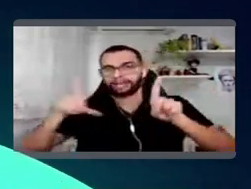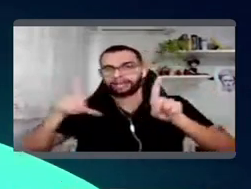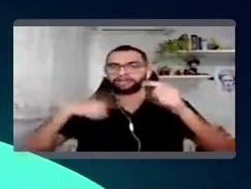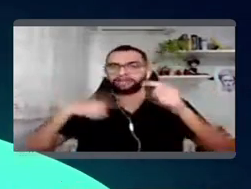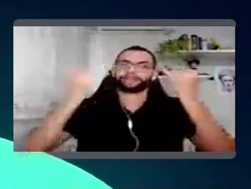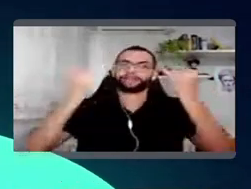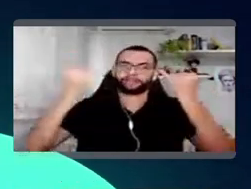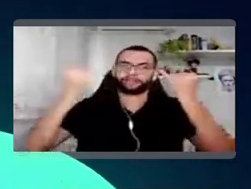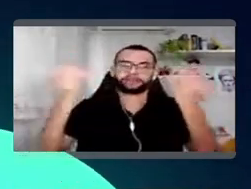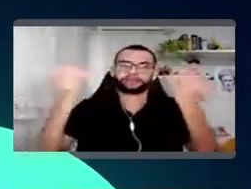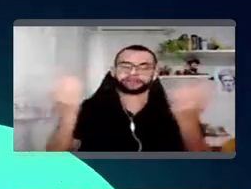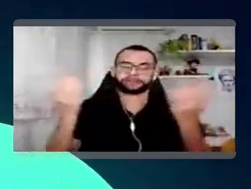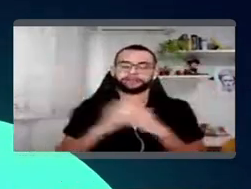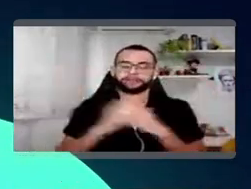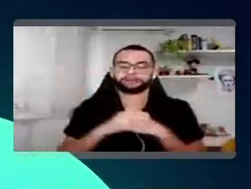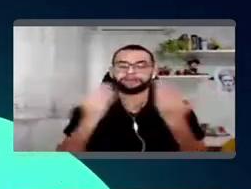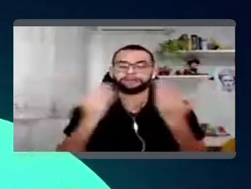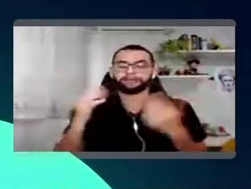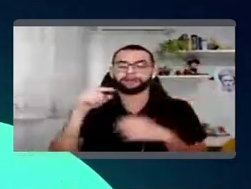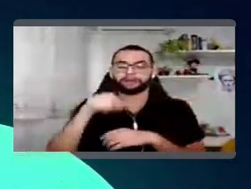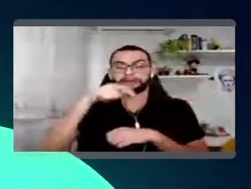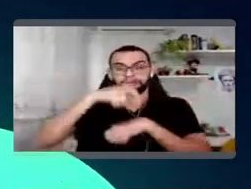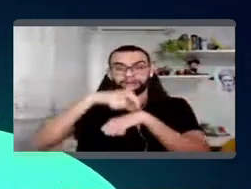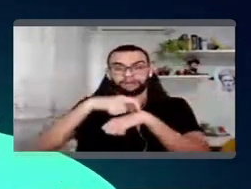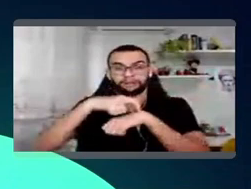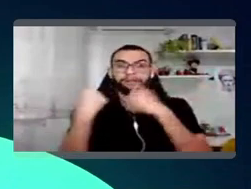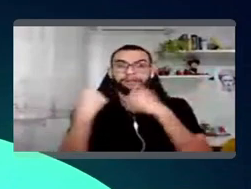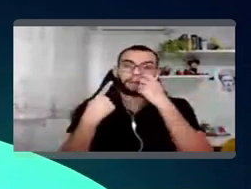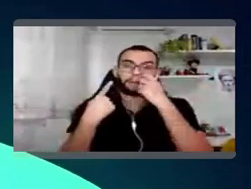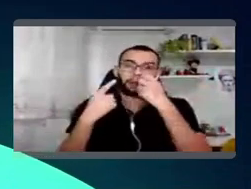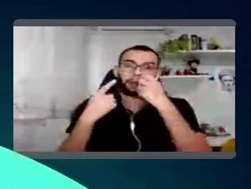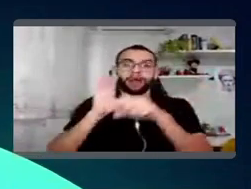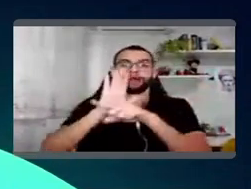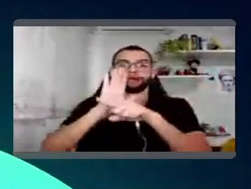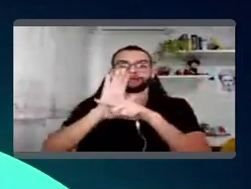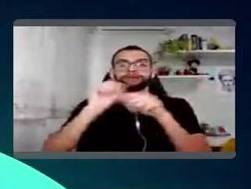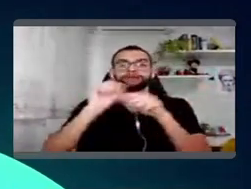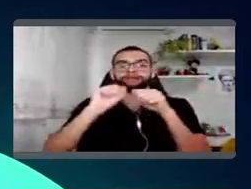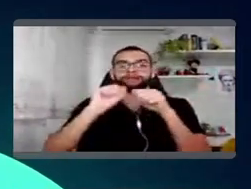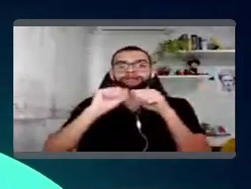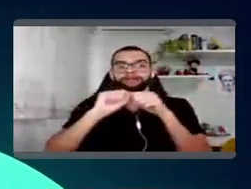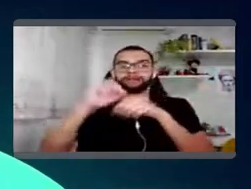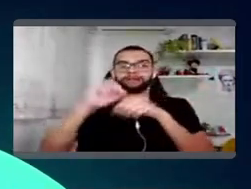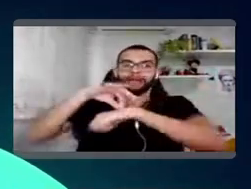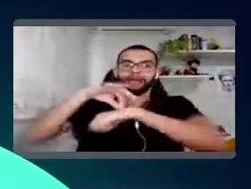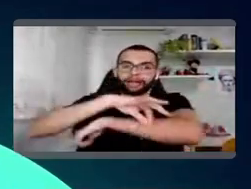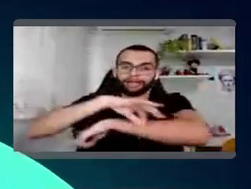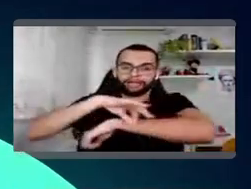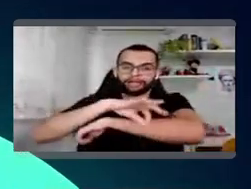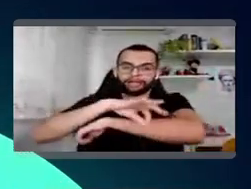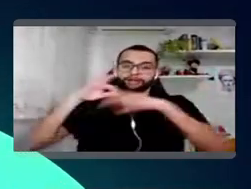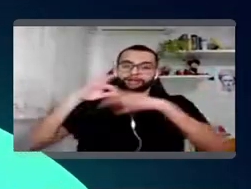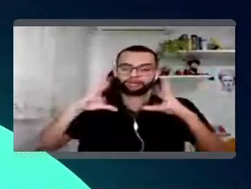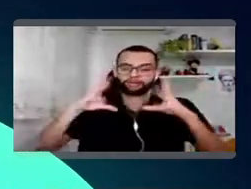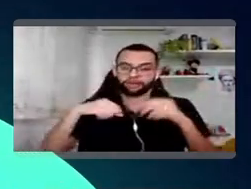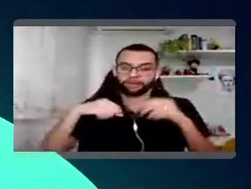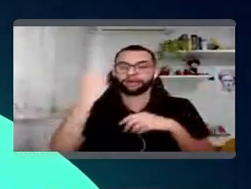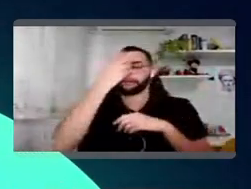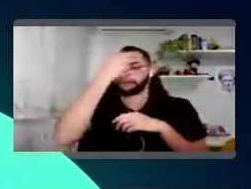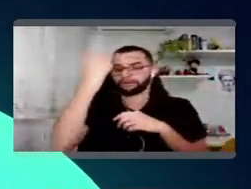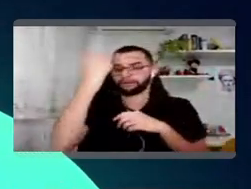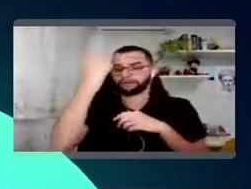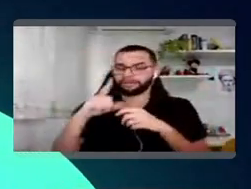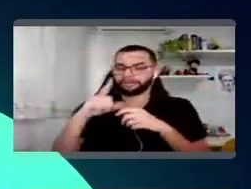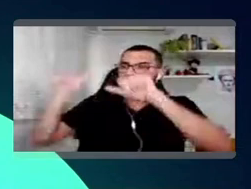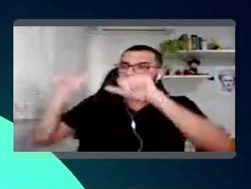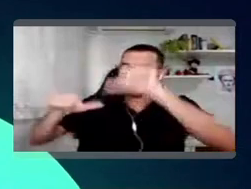levantar tudo isso. E aqui, a gente ajuda a fazer toda a arquitetura disso, né? E depois, o pessoal consegue